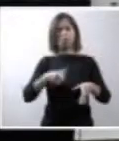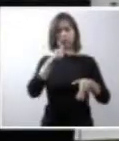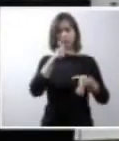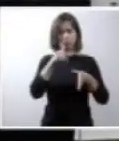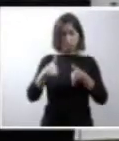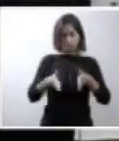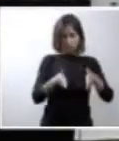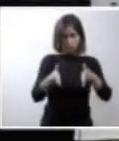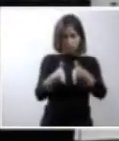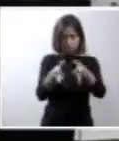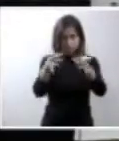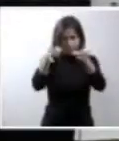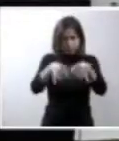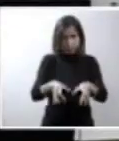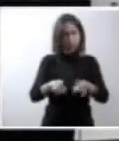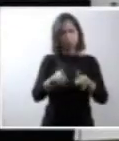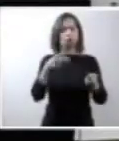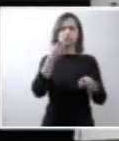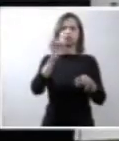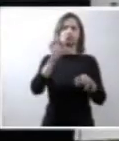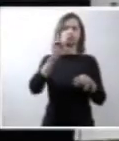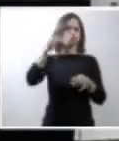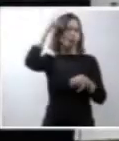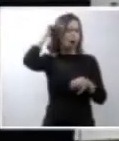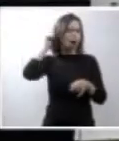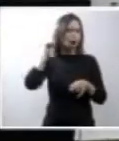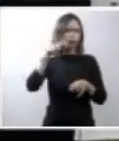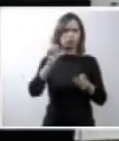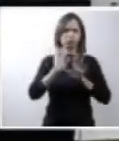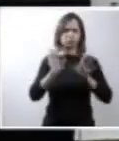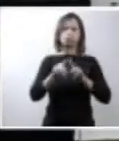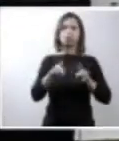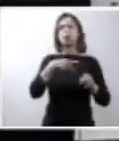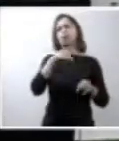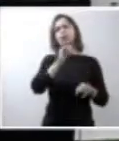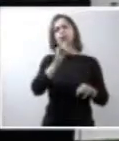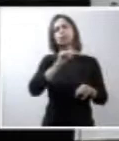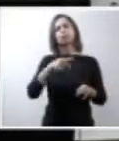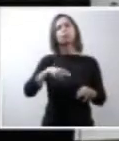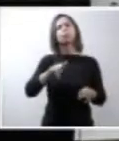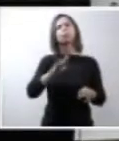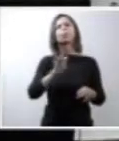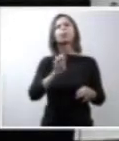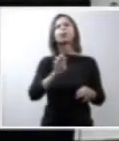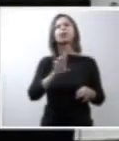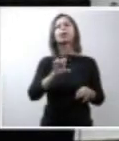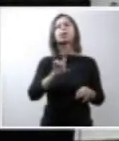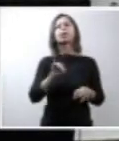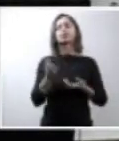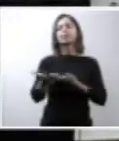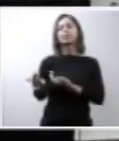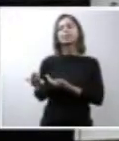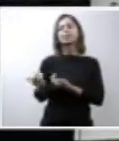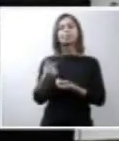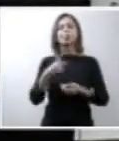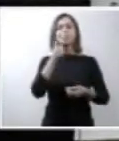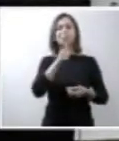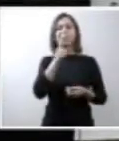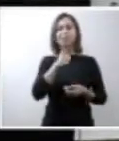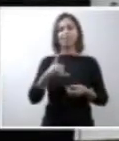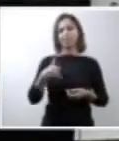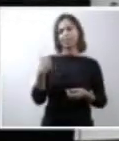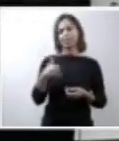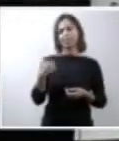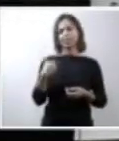falando sobre a anencefalia, mas falando sobre o processo da puberdade precoce que acontece nas meninas que